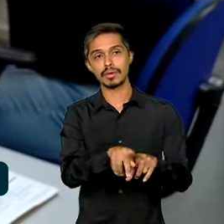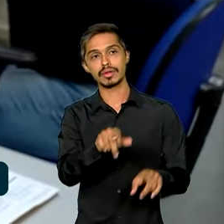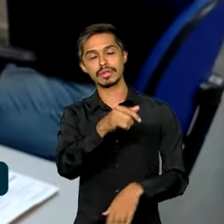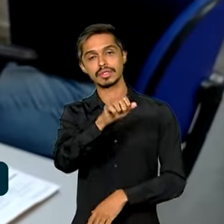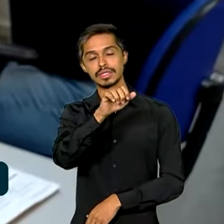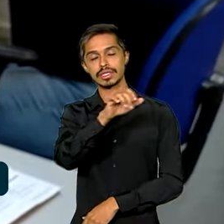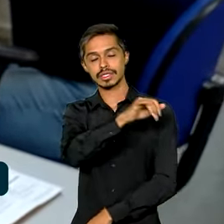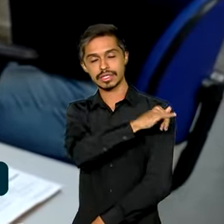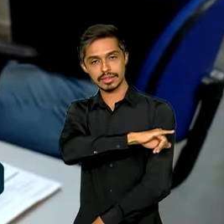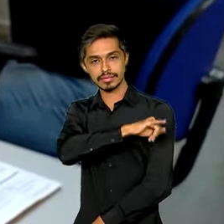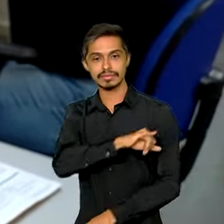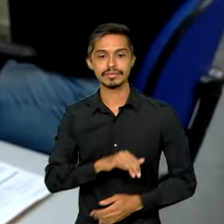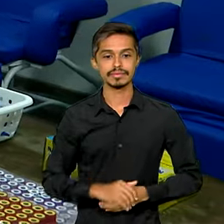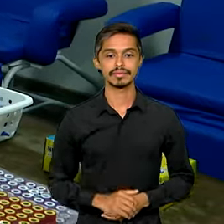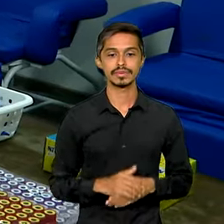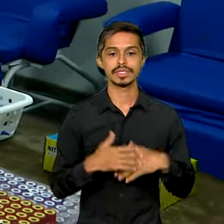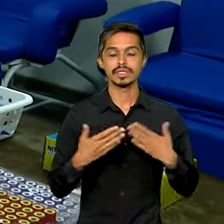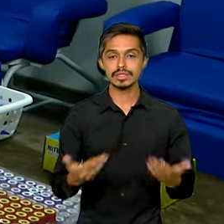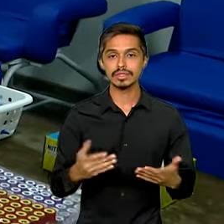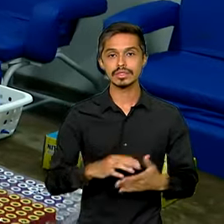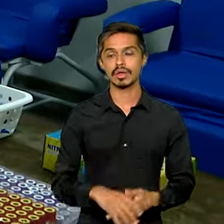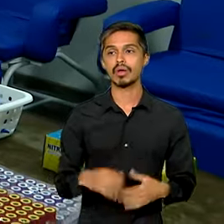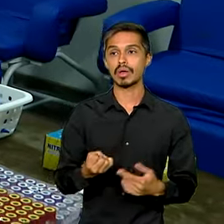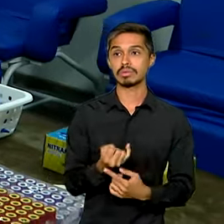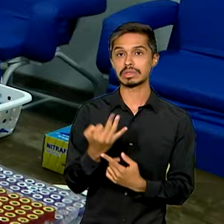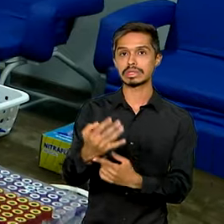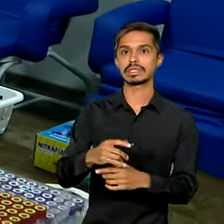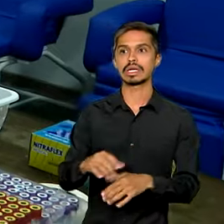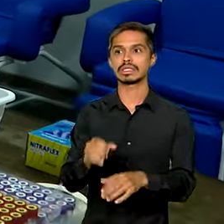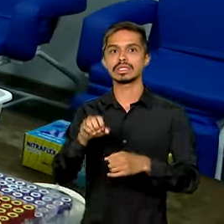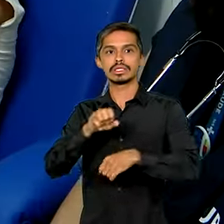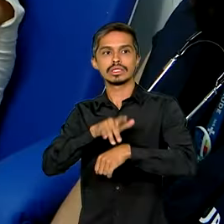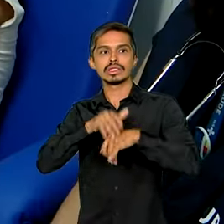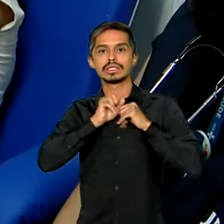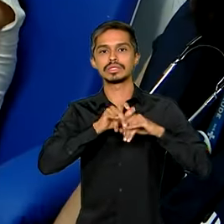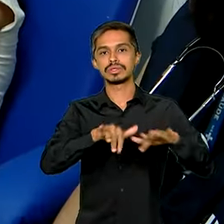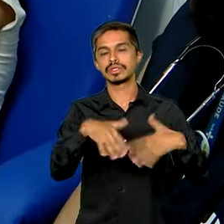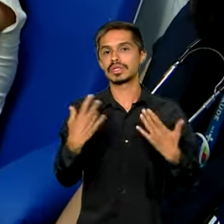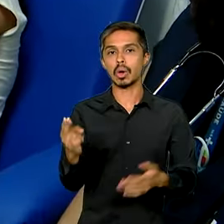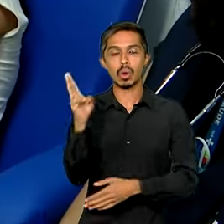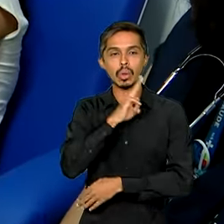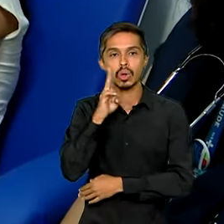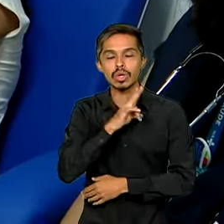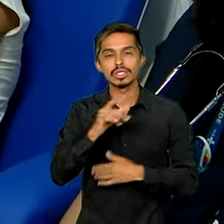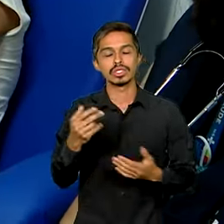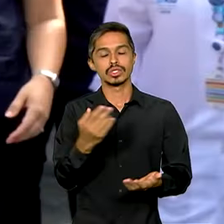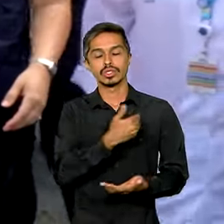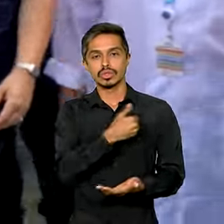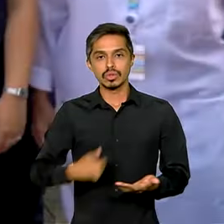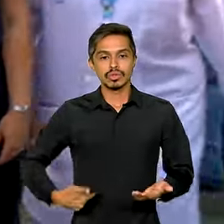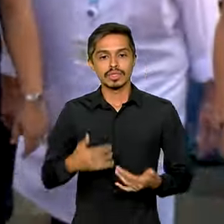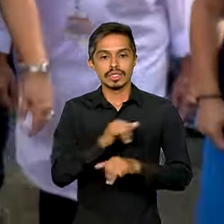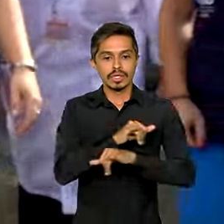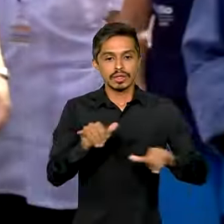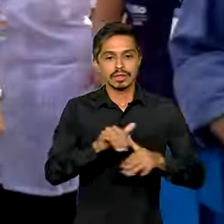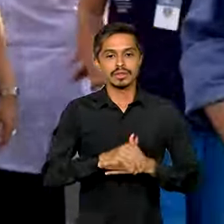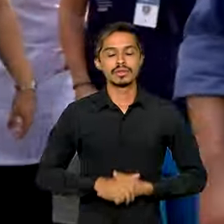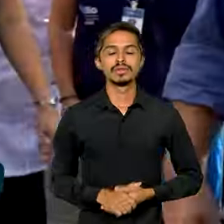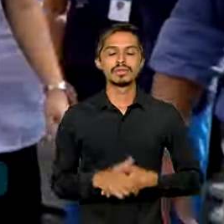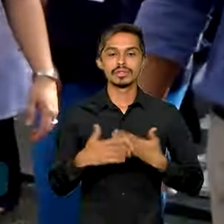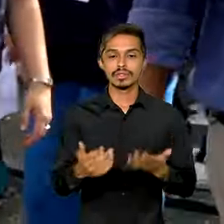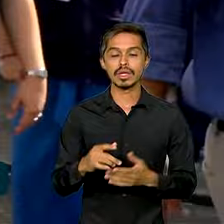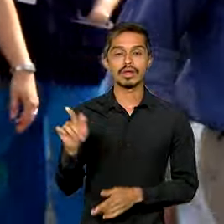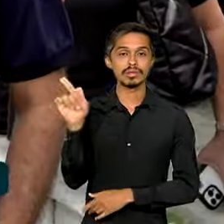crescimento do número de casos da doença, foi instituído o Estado de Emergência de Saúde Pública no Rio de Janeiro. A ministra da